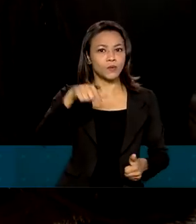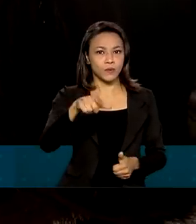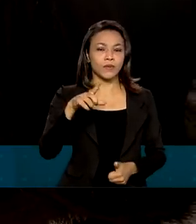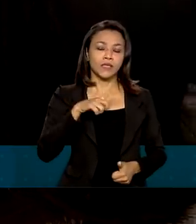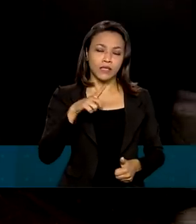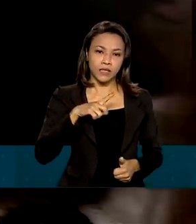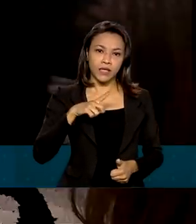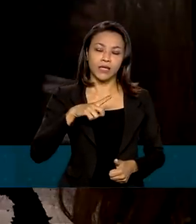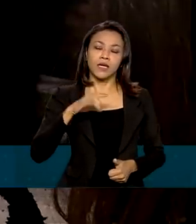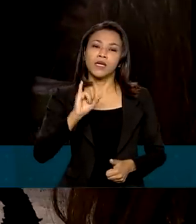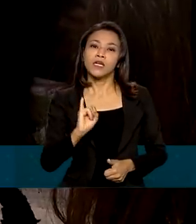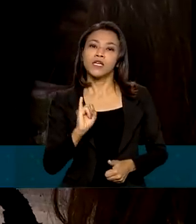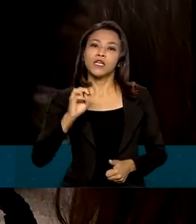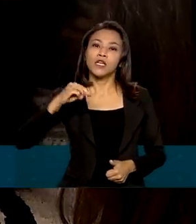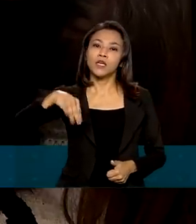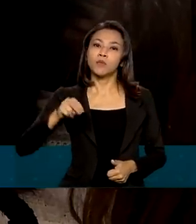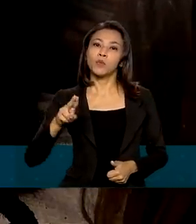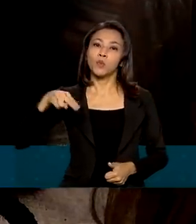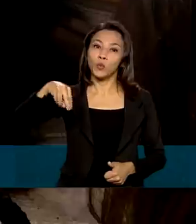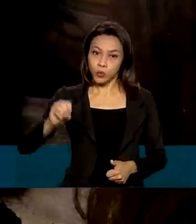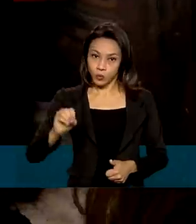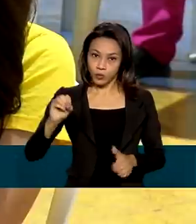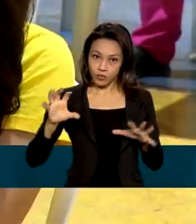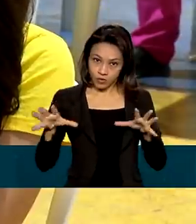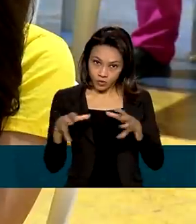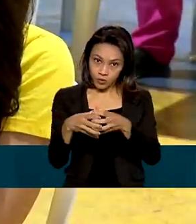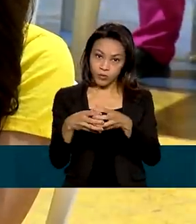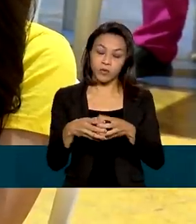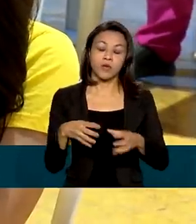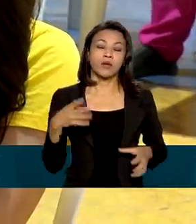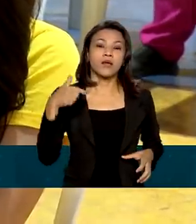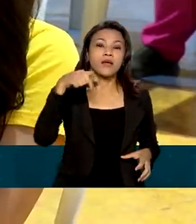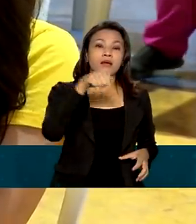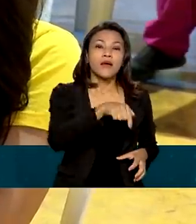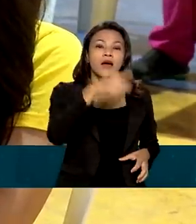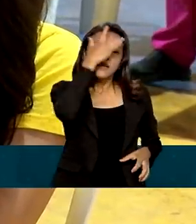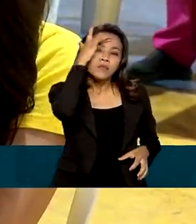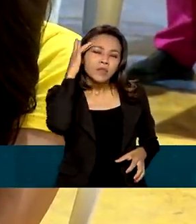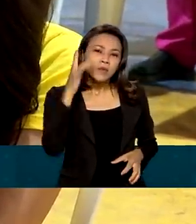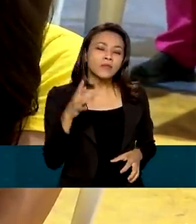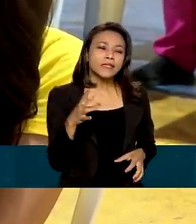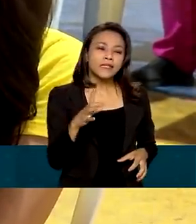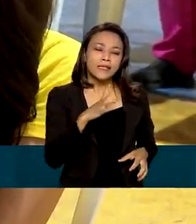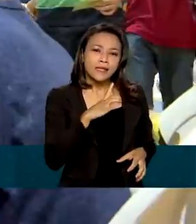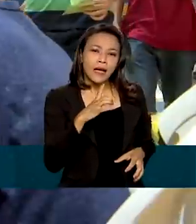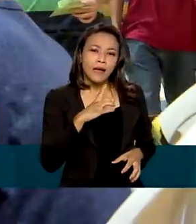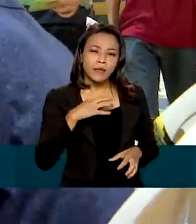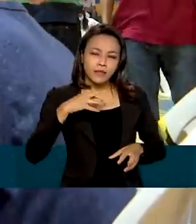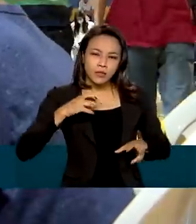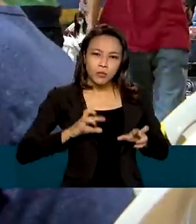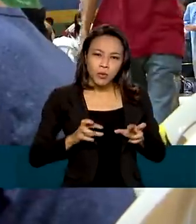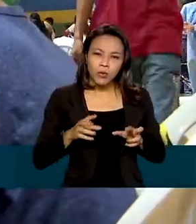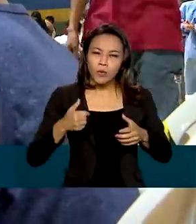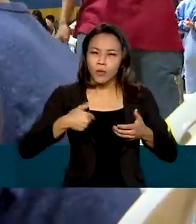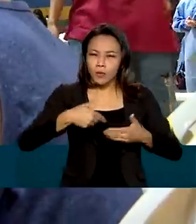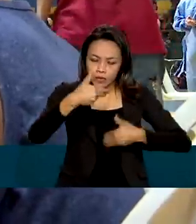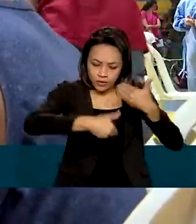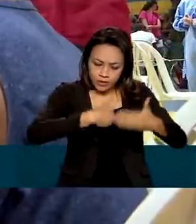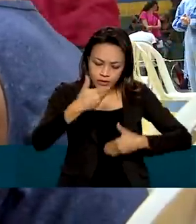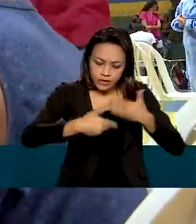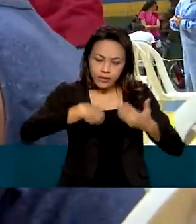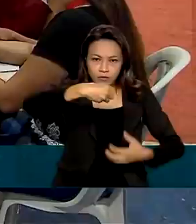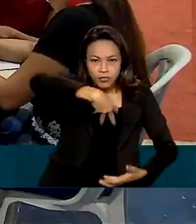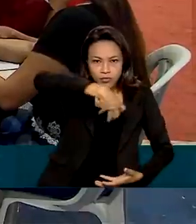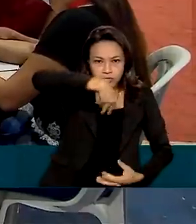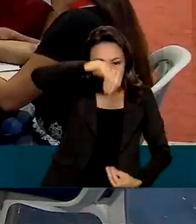imunossupressão. E fazem parte desse grupo prioritário as pessoas que estão passando por quimioterapia, transplantados, pessoas